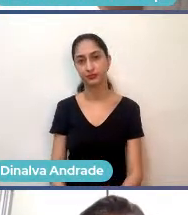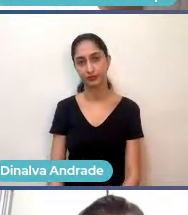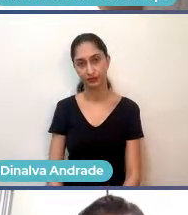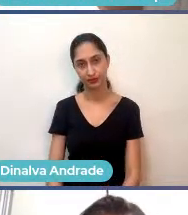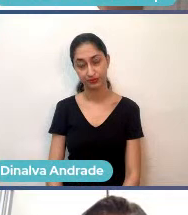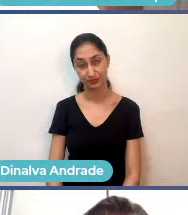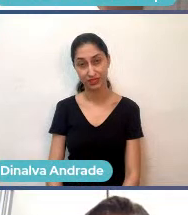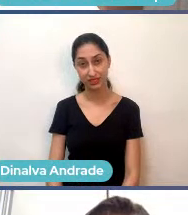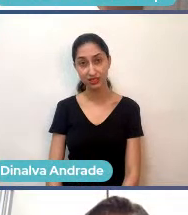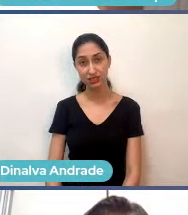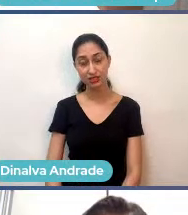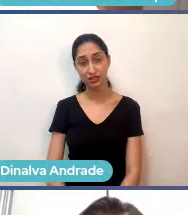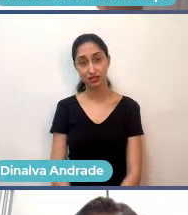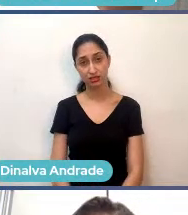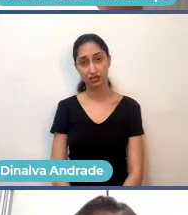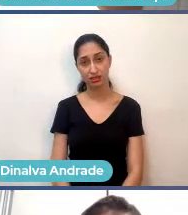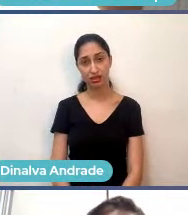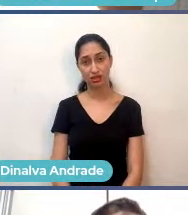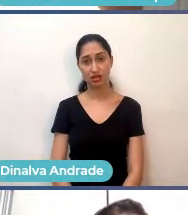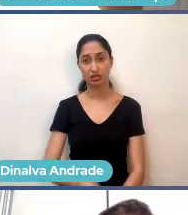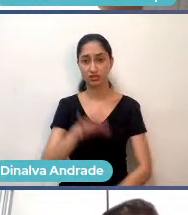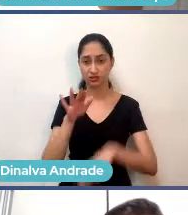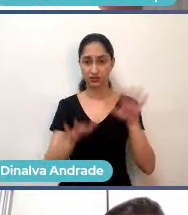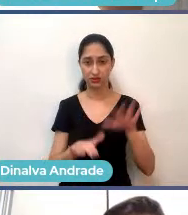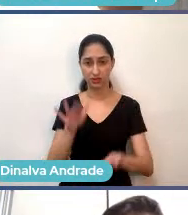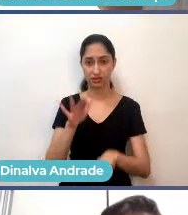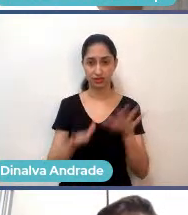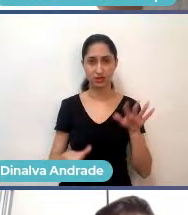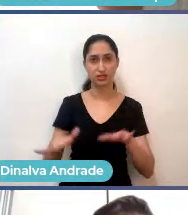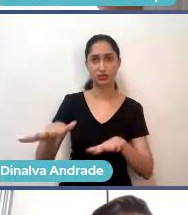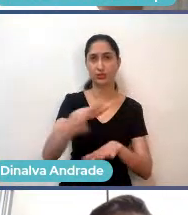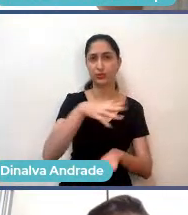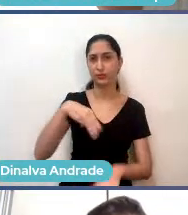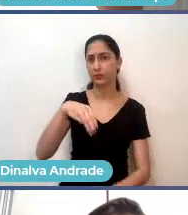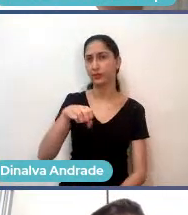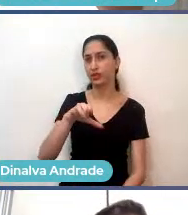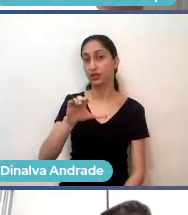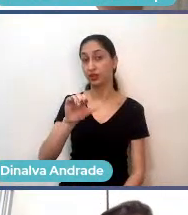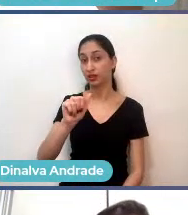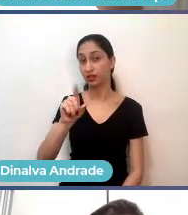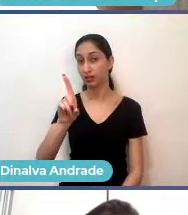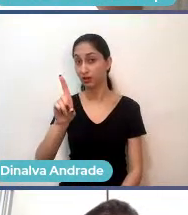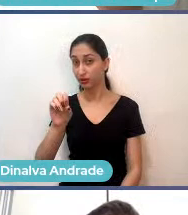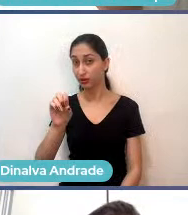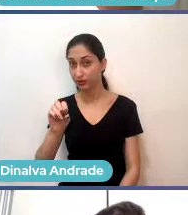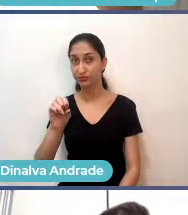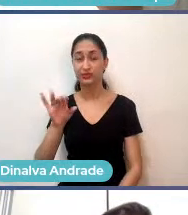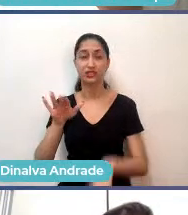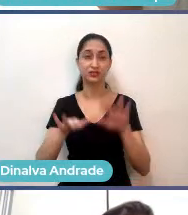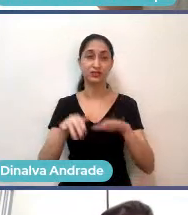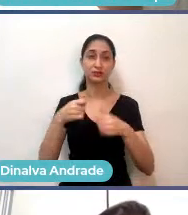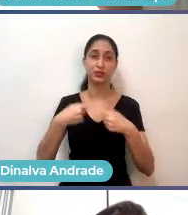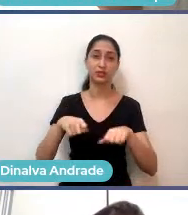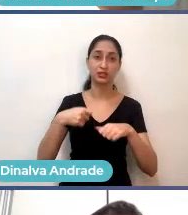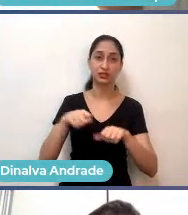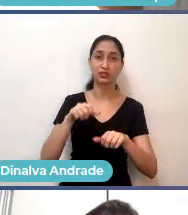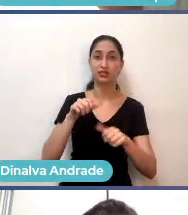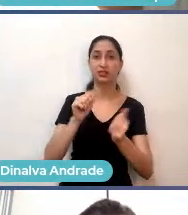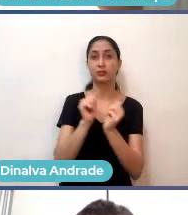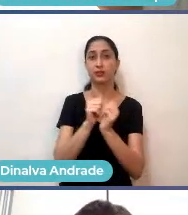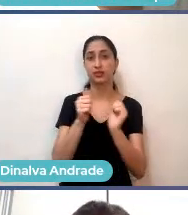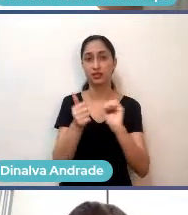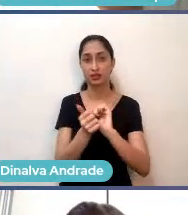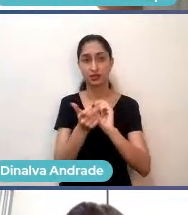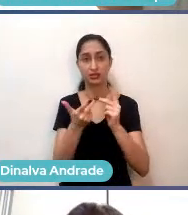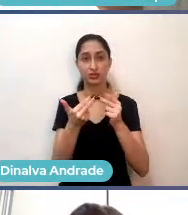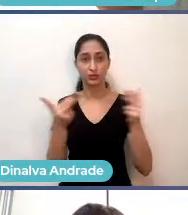que o mercado ele te leva para alguns outros lugares, assim, você precisa ajustar o time, ajustar a